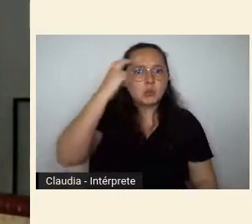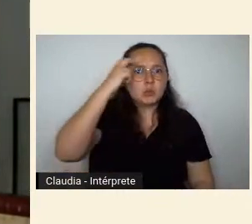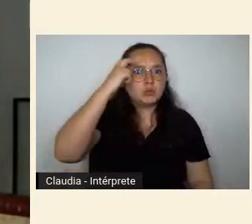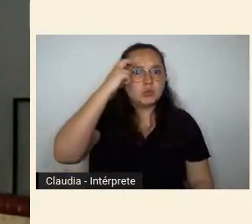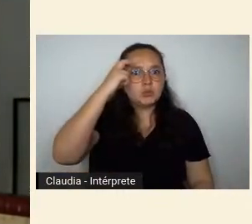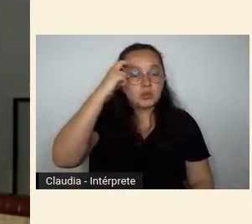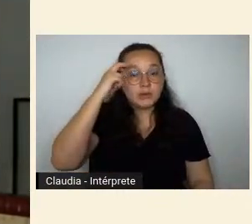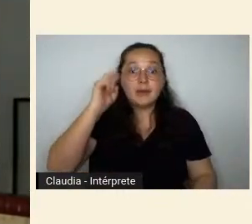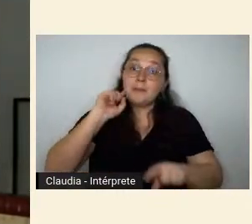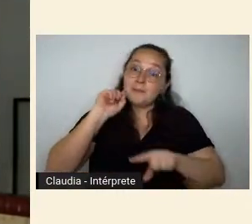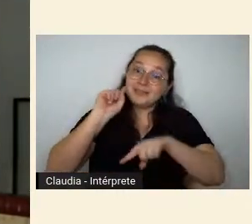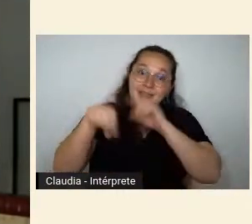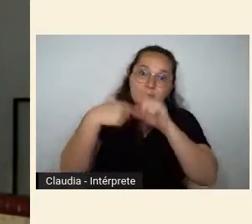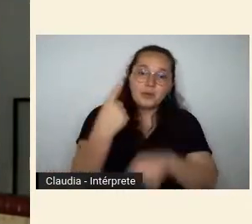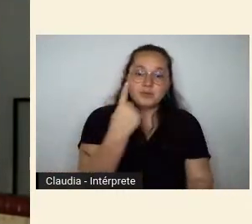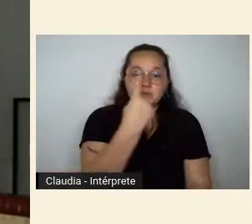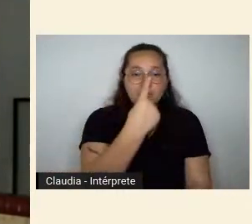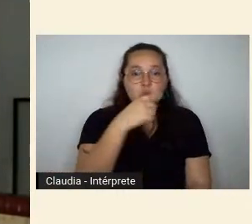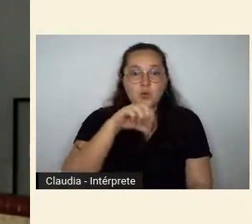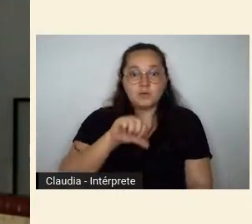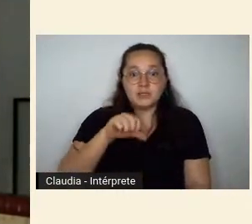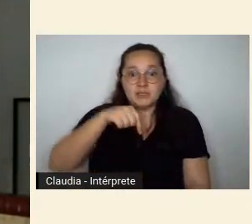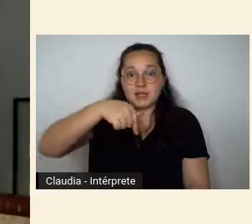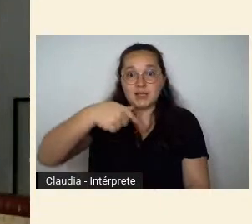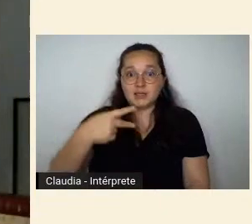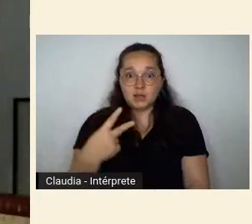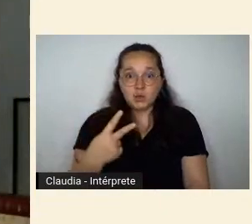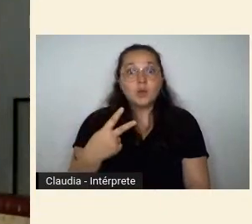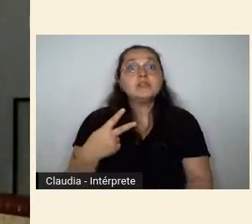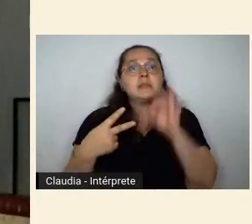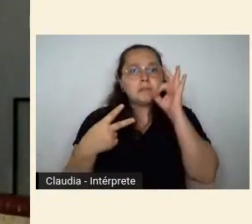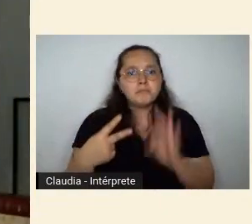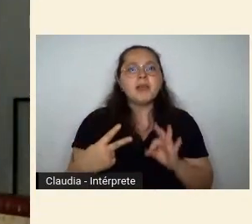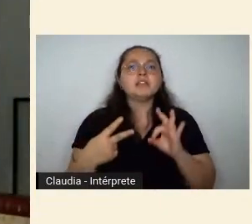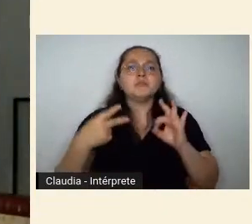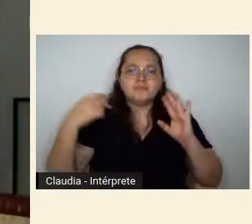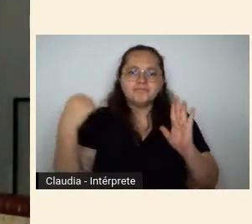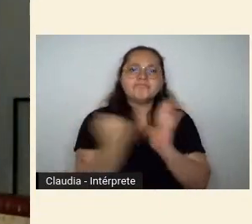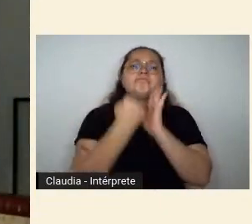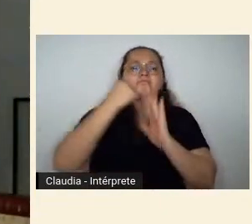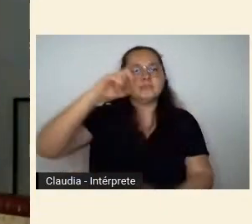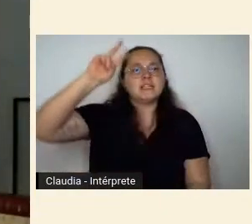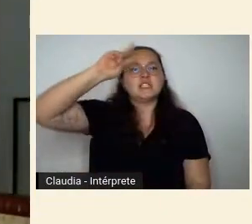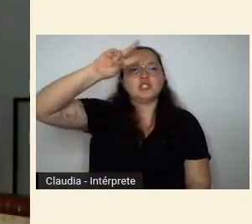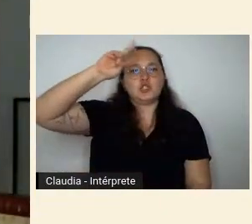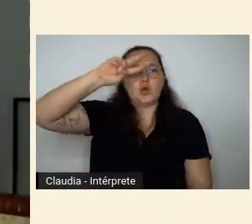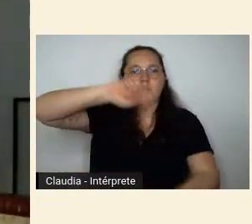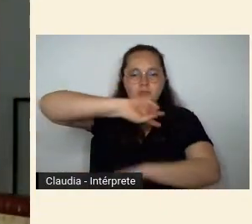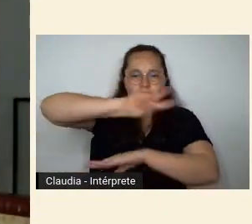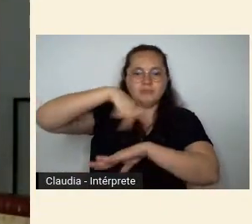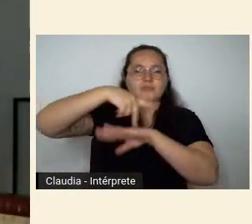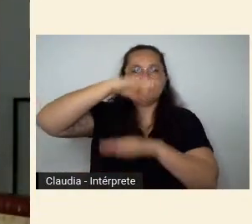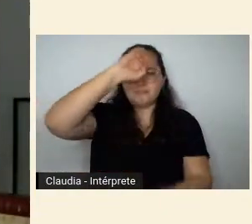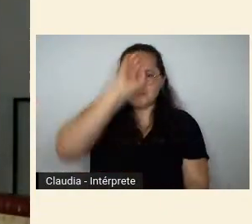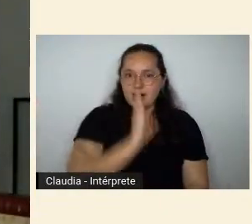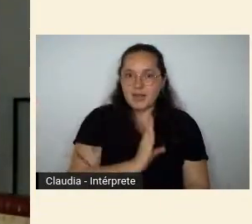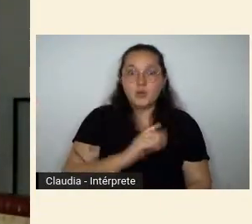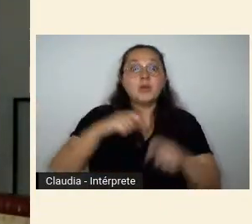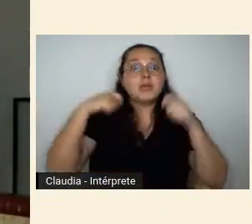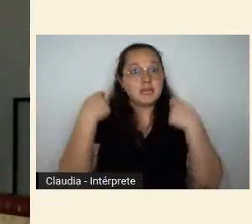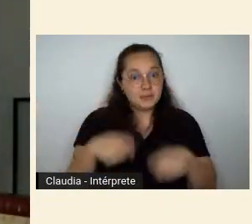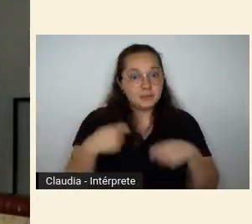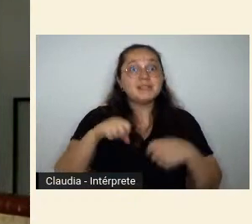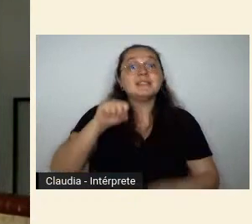em 1972 que ela se estabelece como um evento histórico de caráter nacional que precisa ser incorporado nas datas